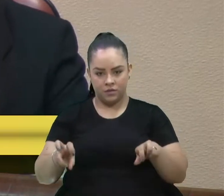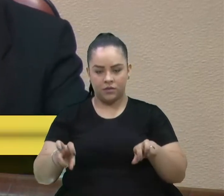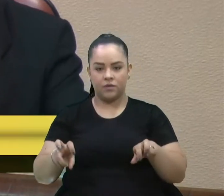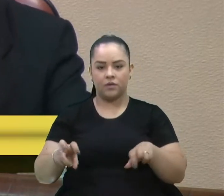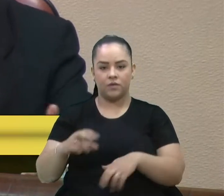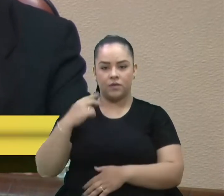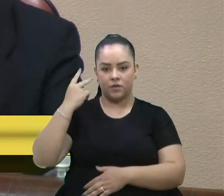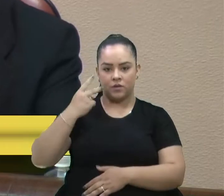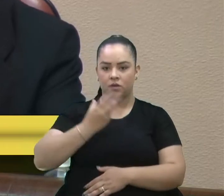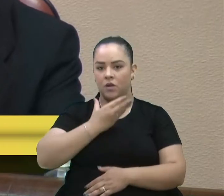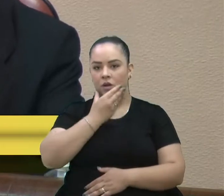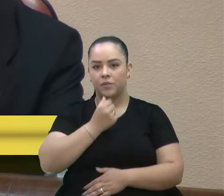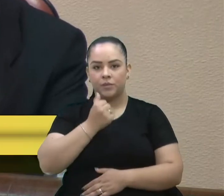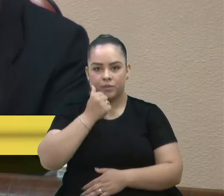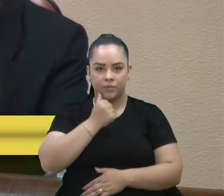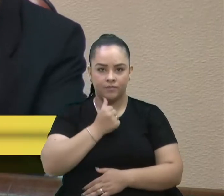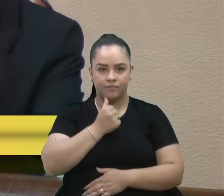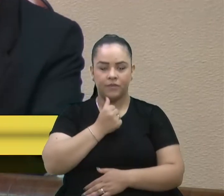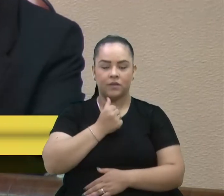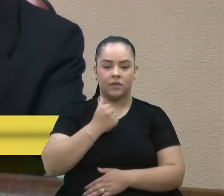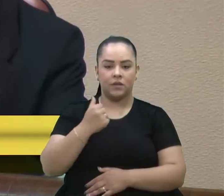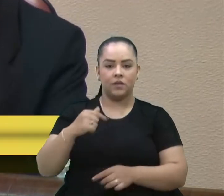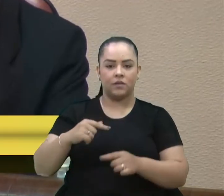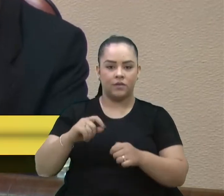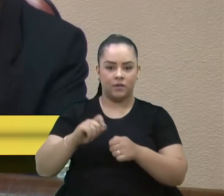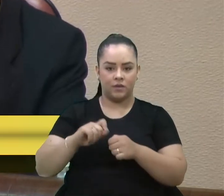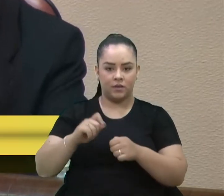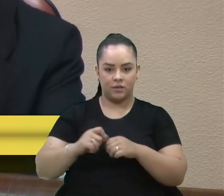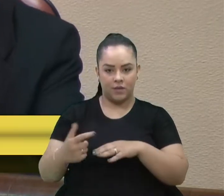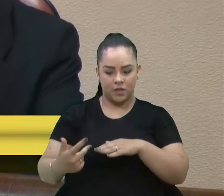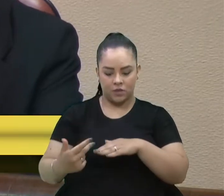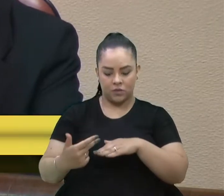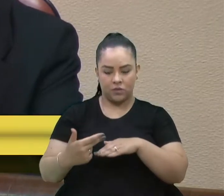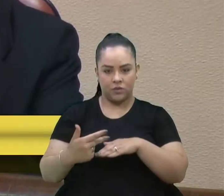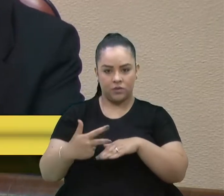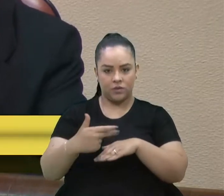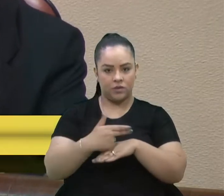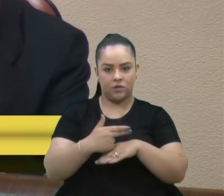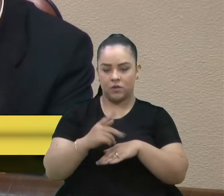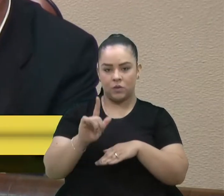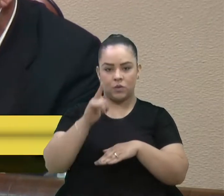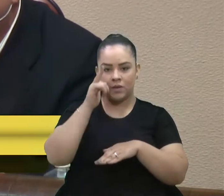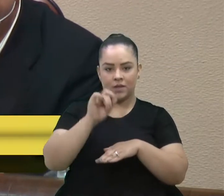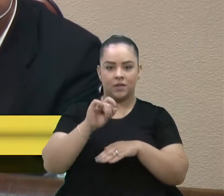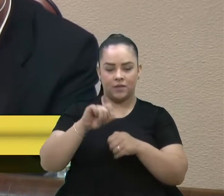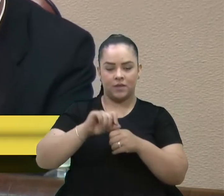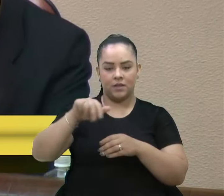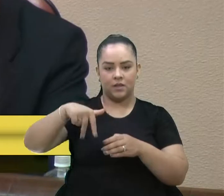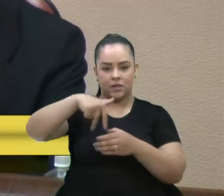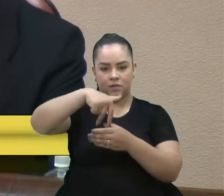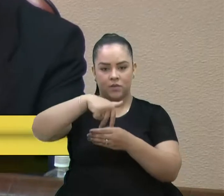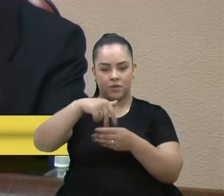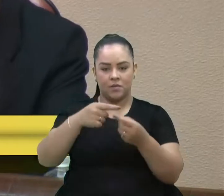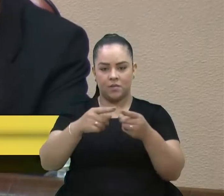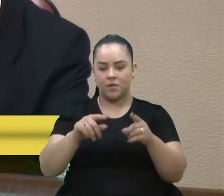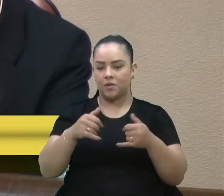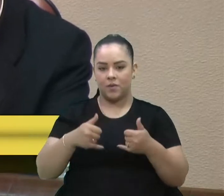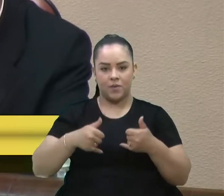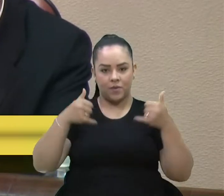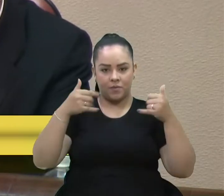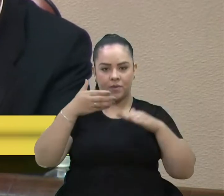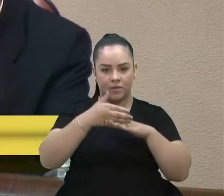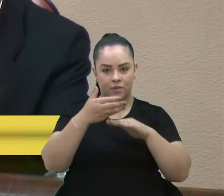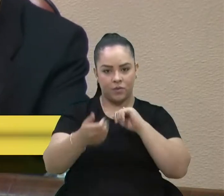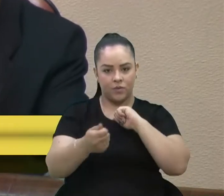Infelizmente, uma cirurgia no pé me impossibilitou de usar a tribuna, mas muito me honra estar na presença de vocês na